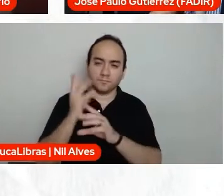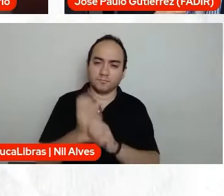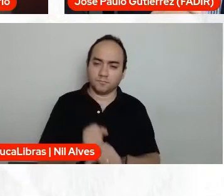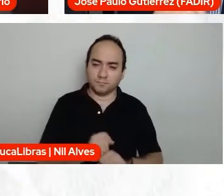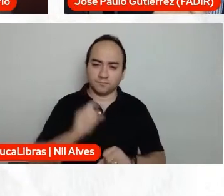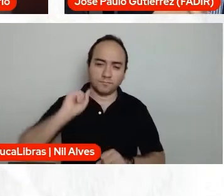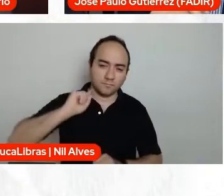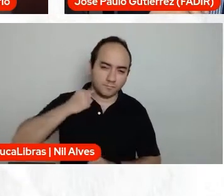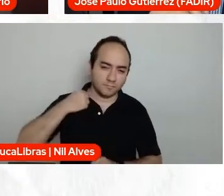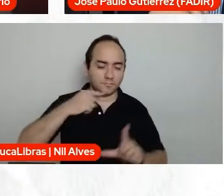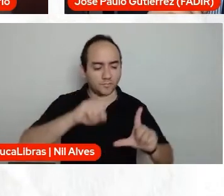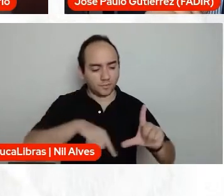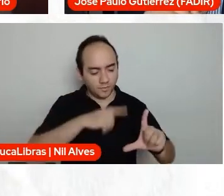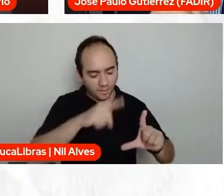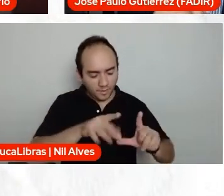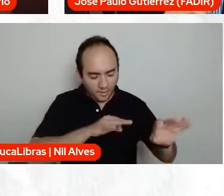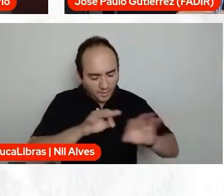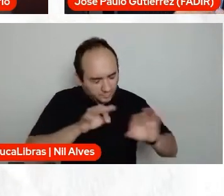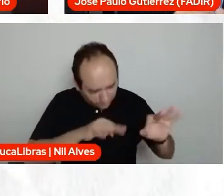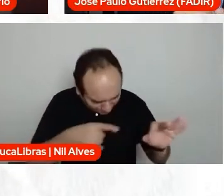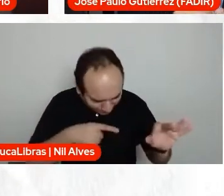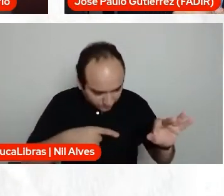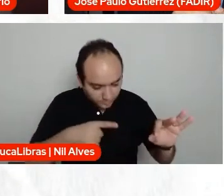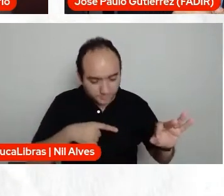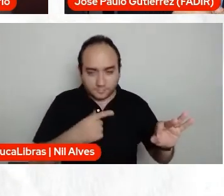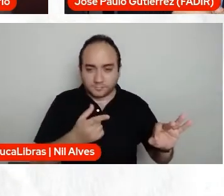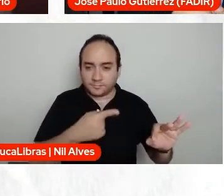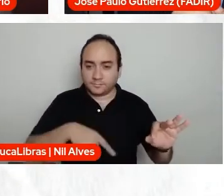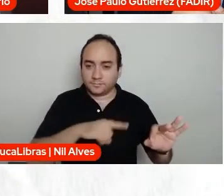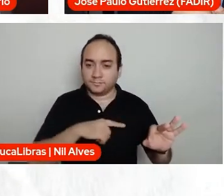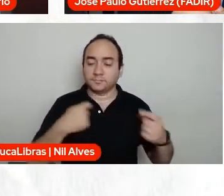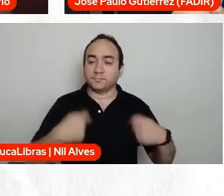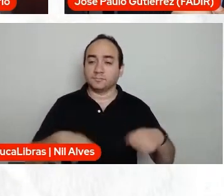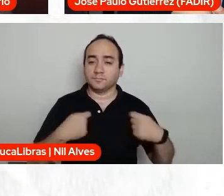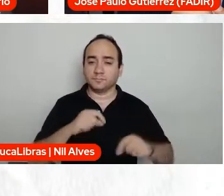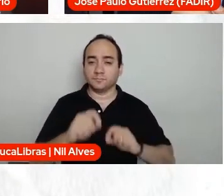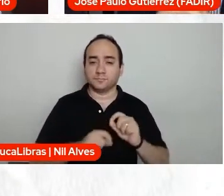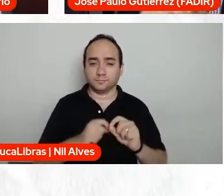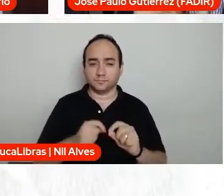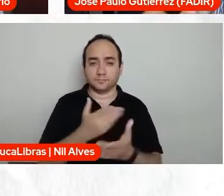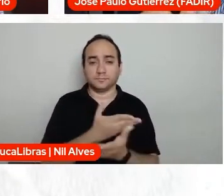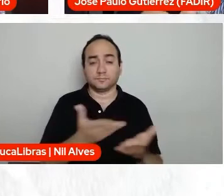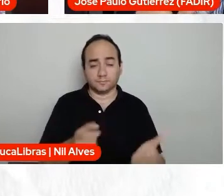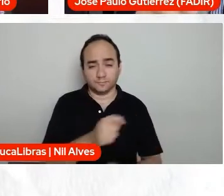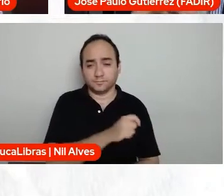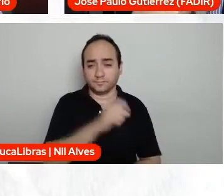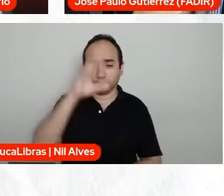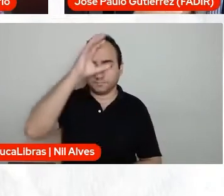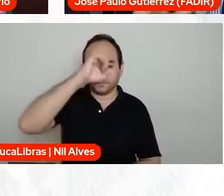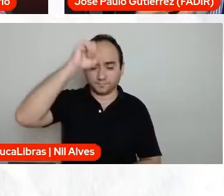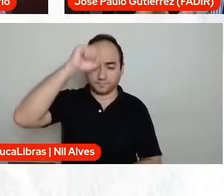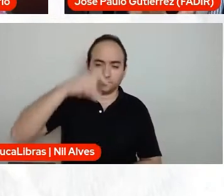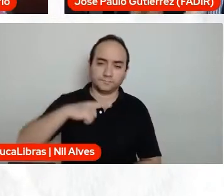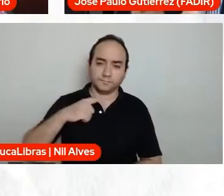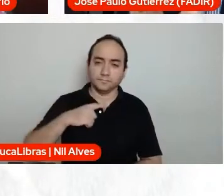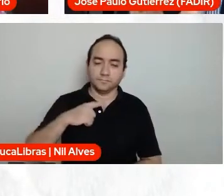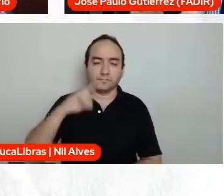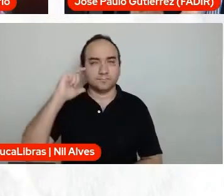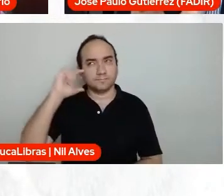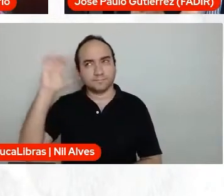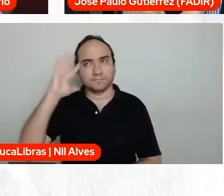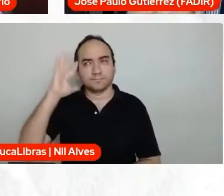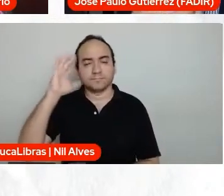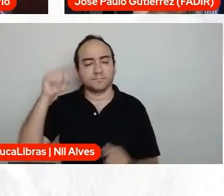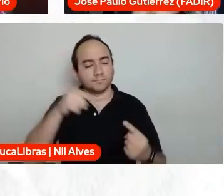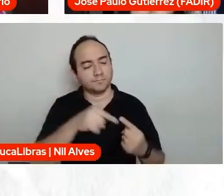lixo, resíduos sólidos, então isso tem sido, assim, interessante porque os alunos, eles, assim, eles aprendem a pensar os direitos